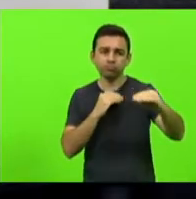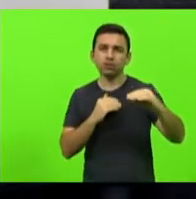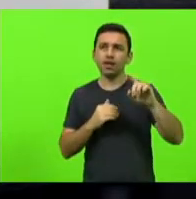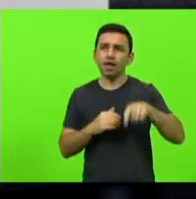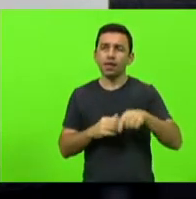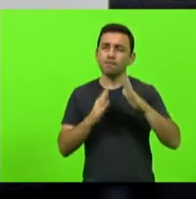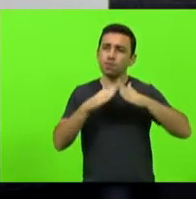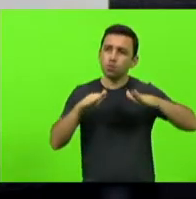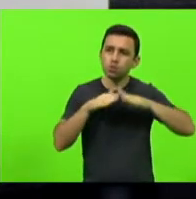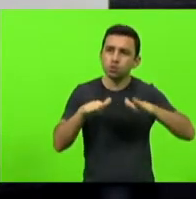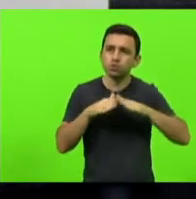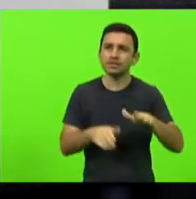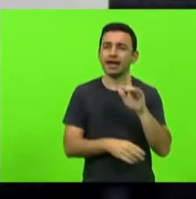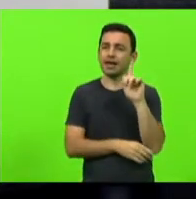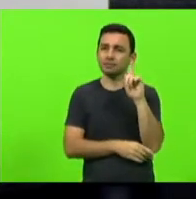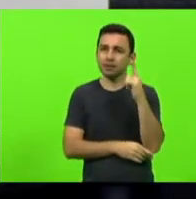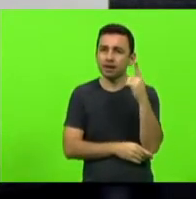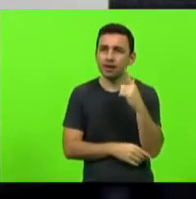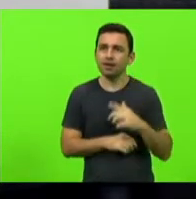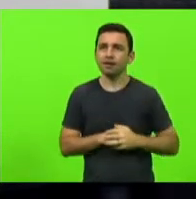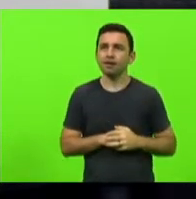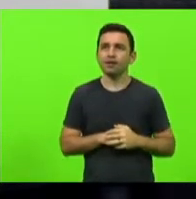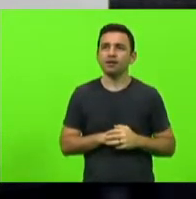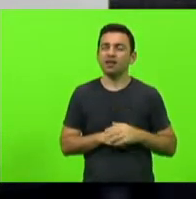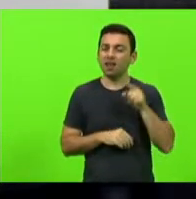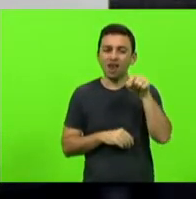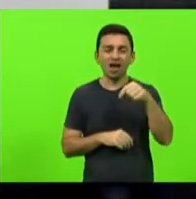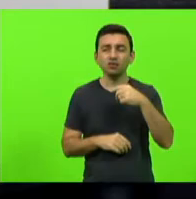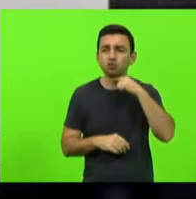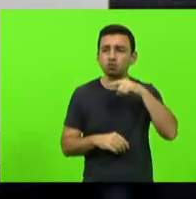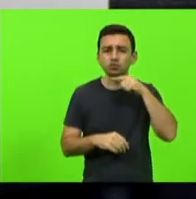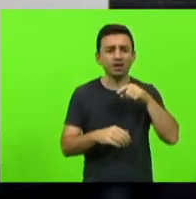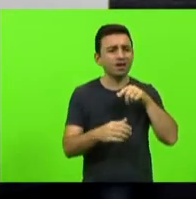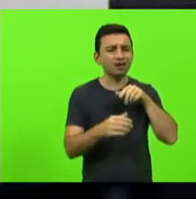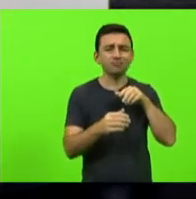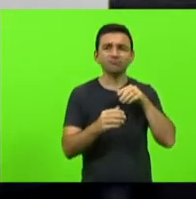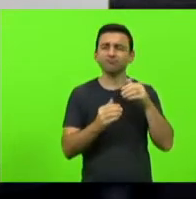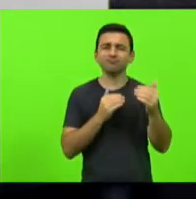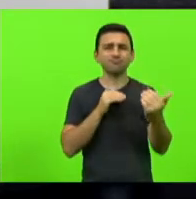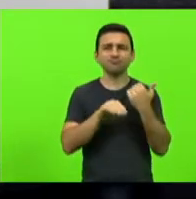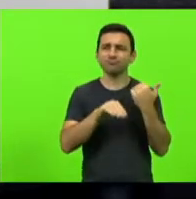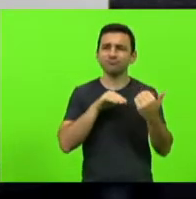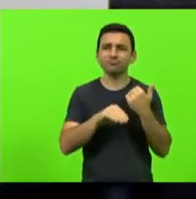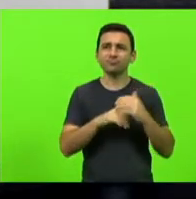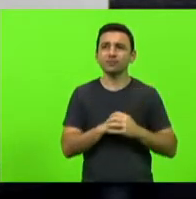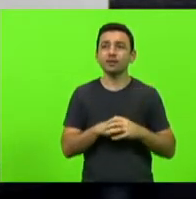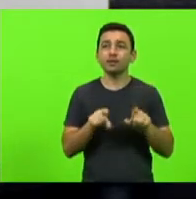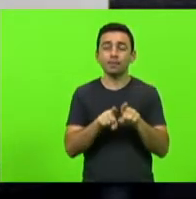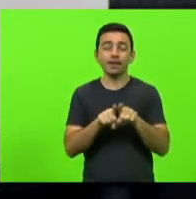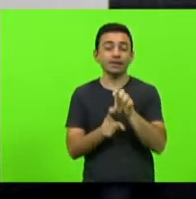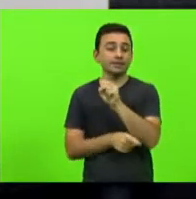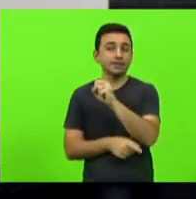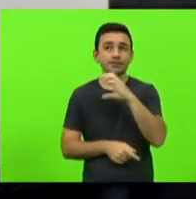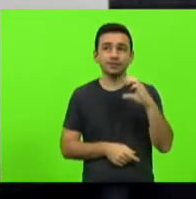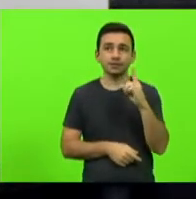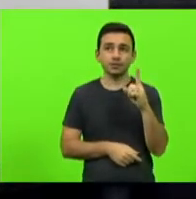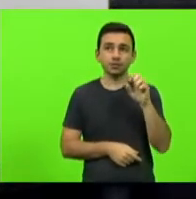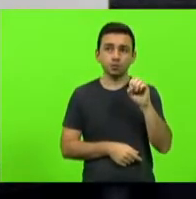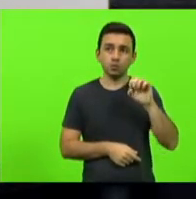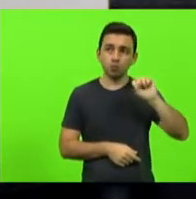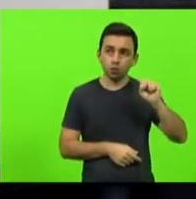Gaspar a rodovia e o Silveira que está intransitável incapaz de recuperar a SC-108 entre Blumenau e